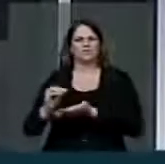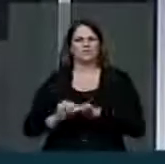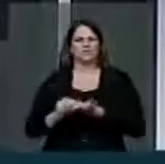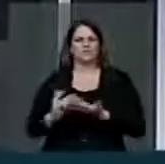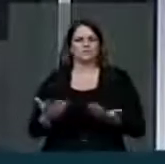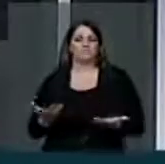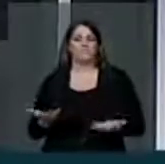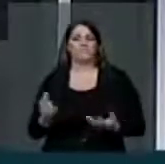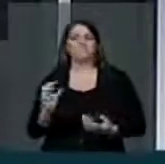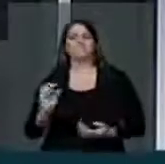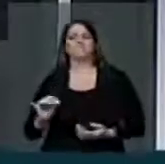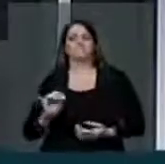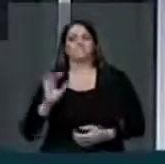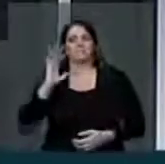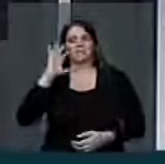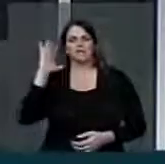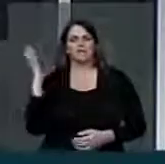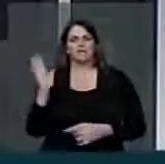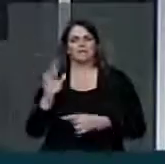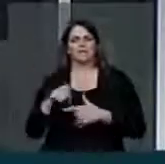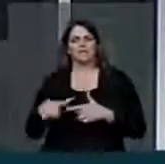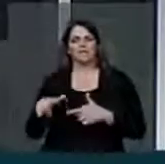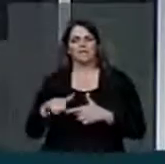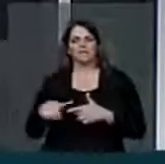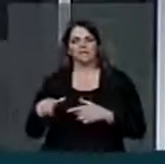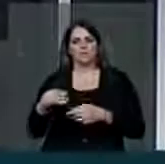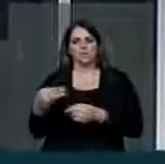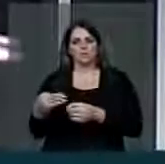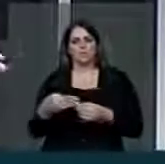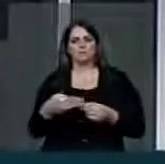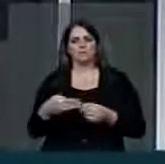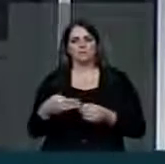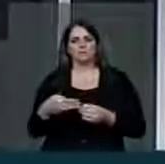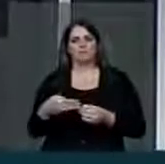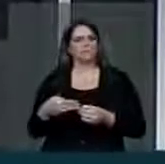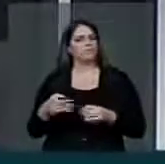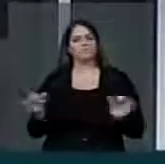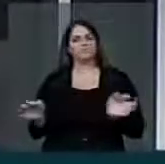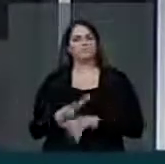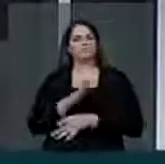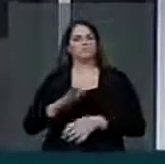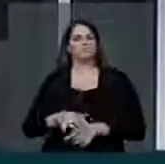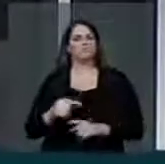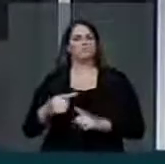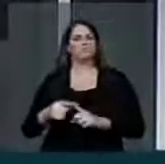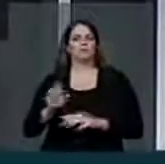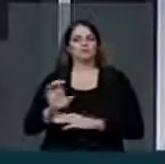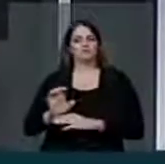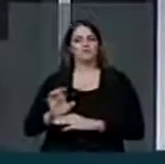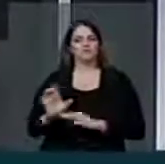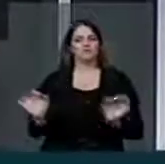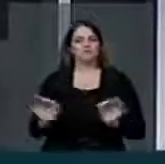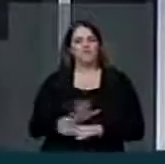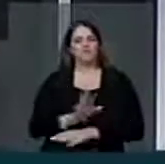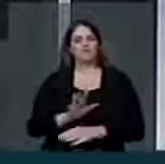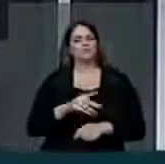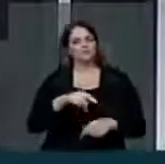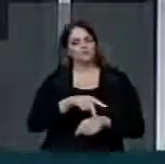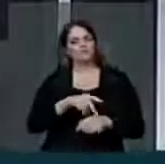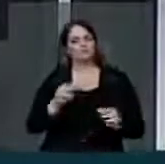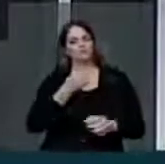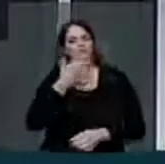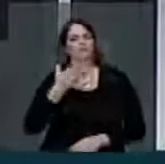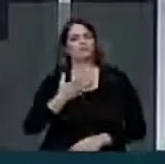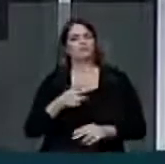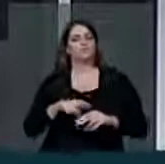resolvermos os problemas do município, nós estaremos resolvendo o problema do país e do estado, não tenho dúvida nenhuma. Por isso, o novo